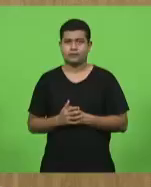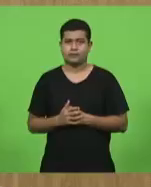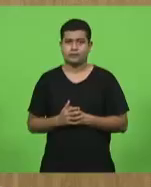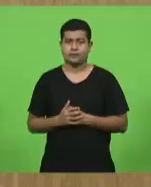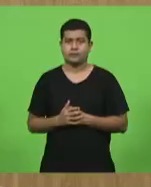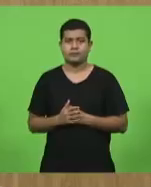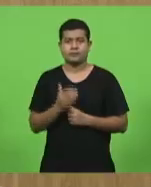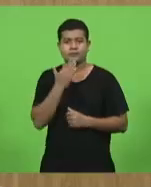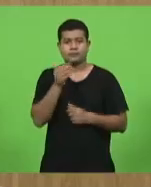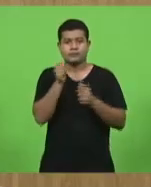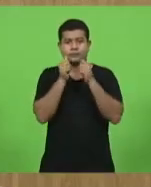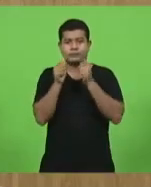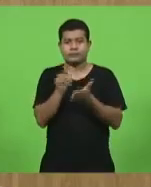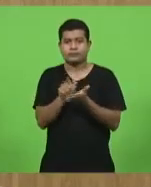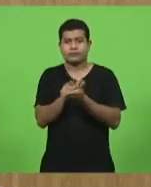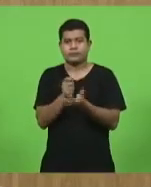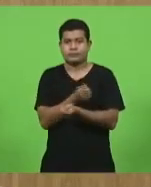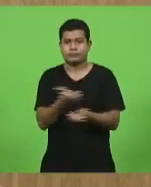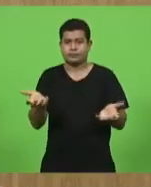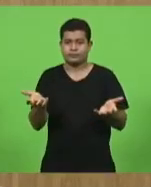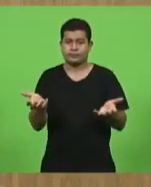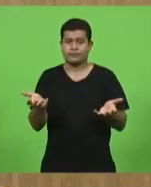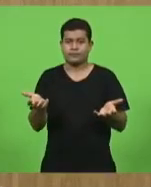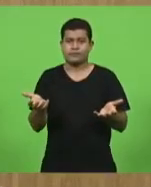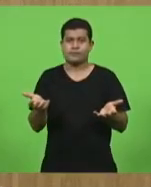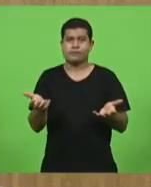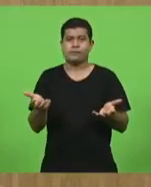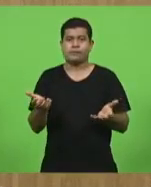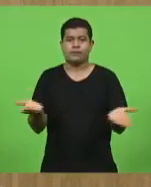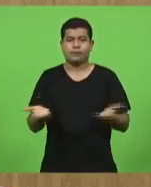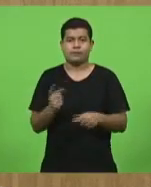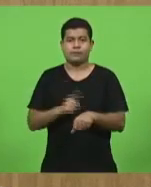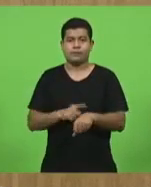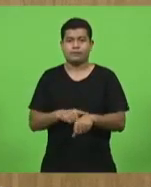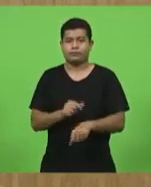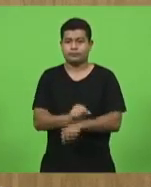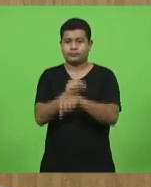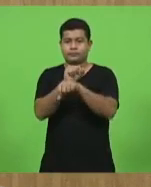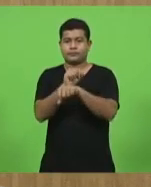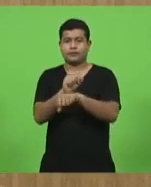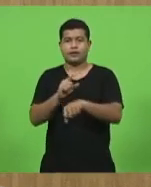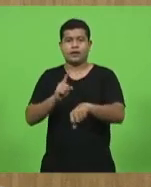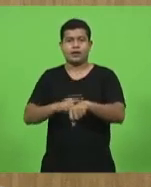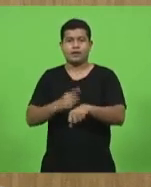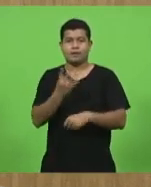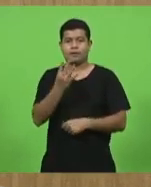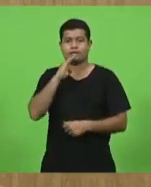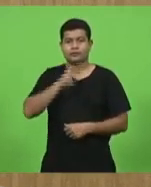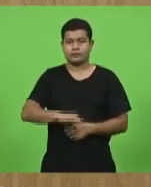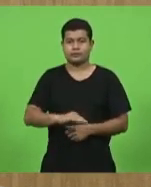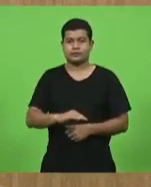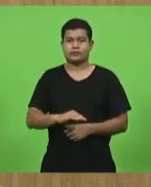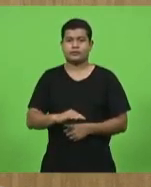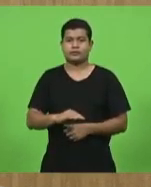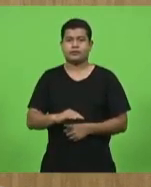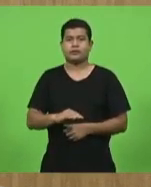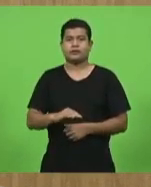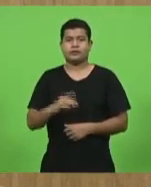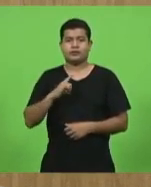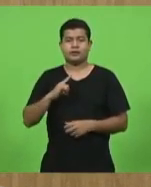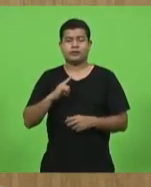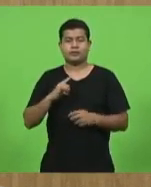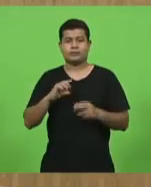proceda a distribuição do expediente. Neste momento, suspendo a sessão até as 16 horas para a realização de sessão